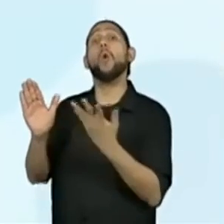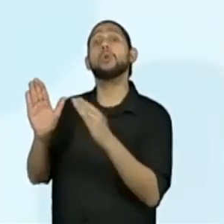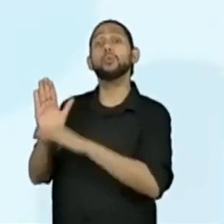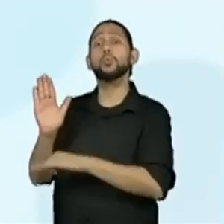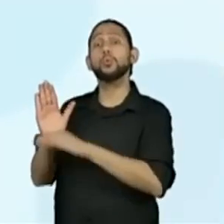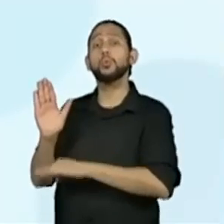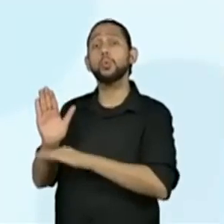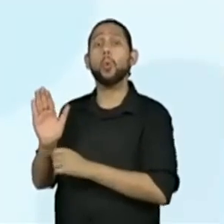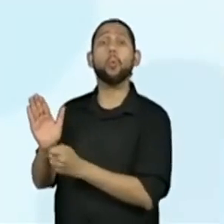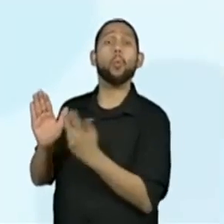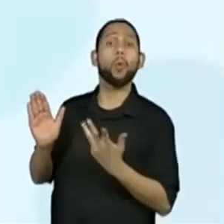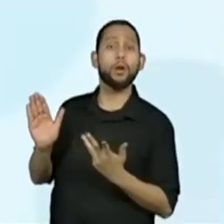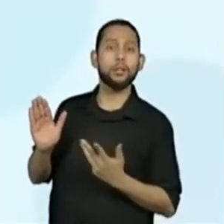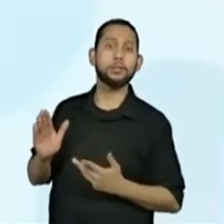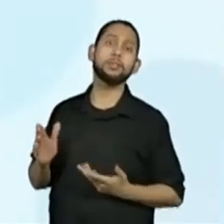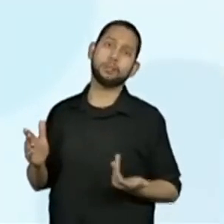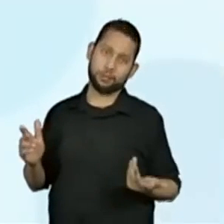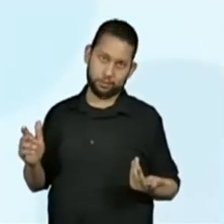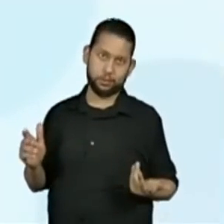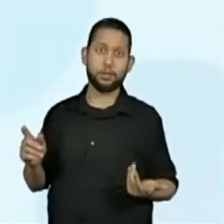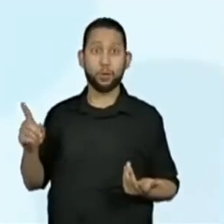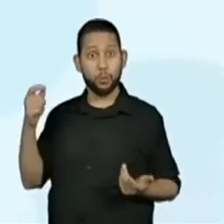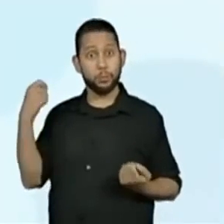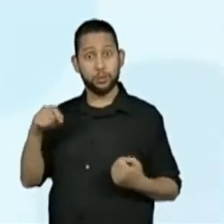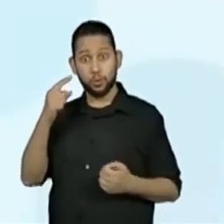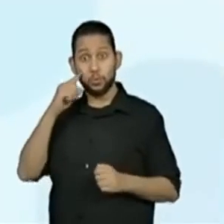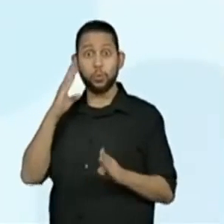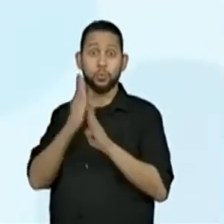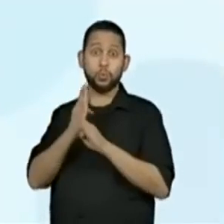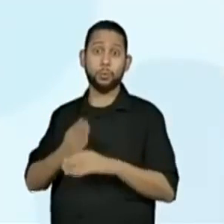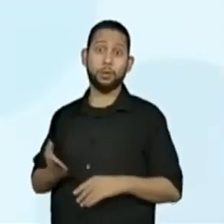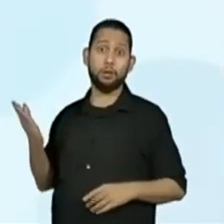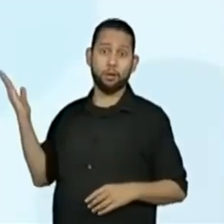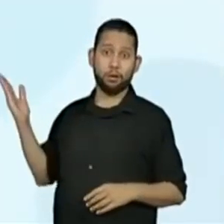encontrar esse valor desconhecido, então?